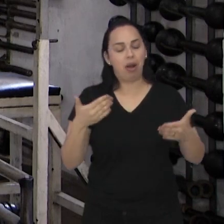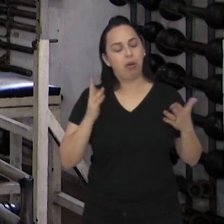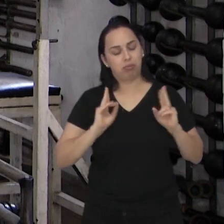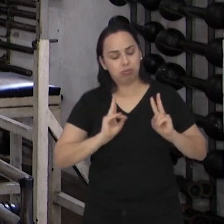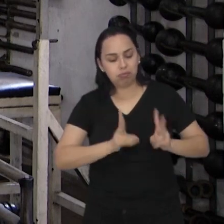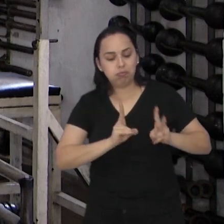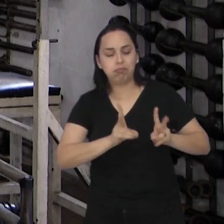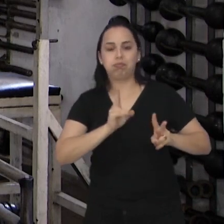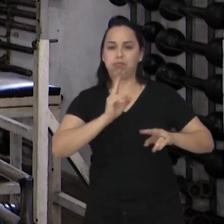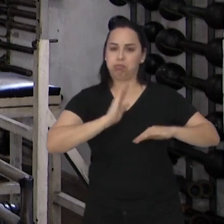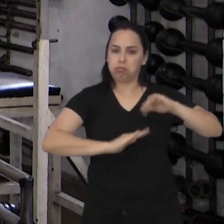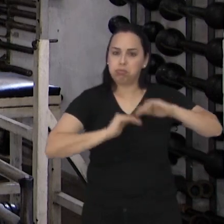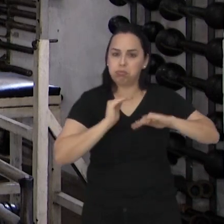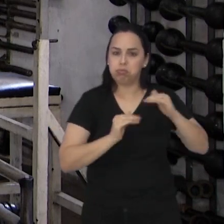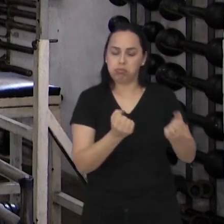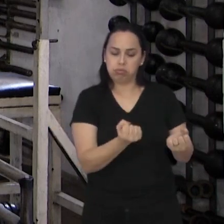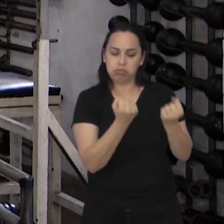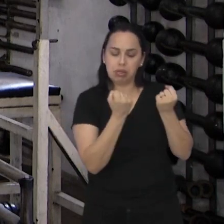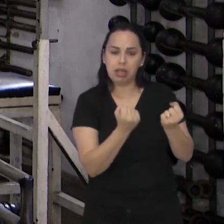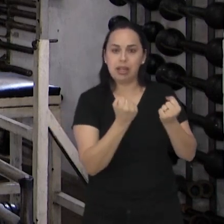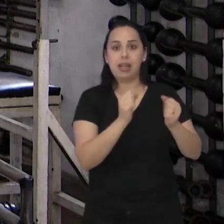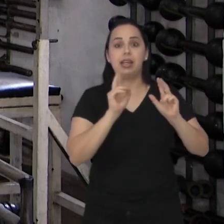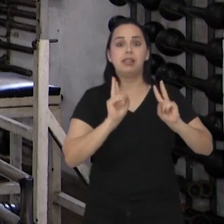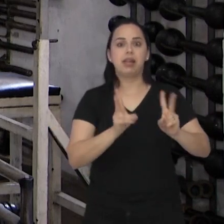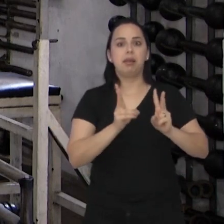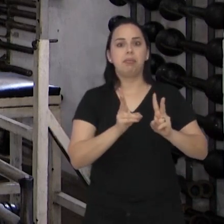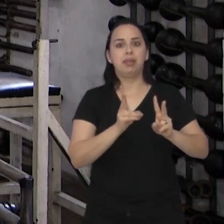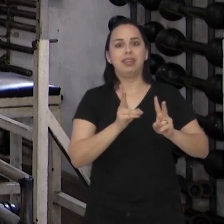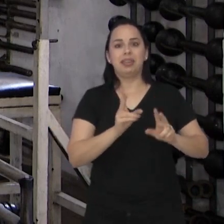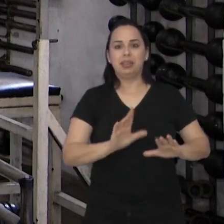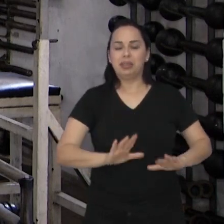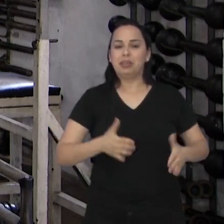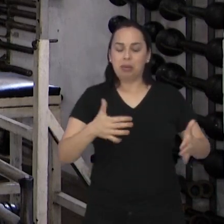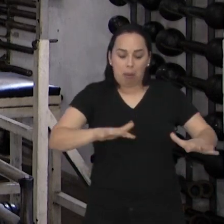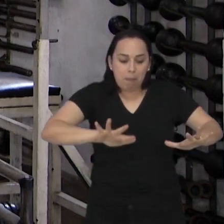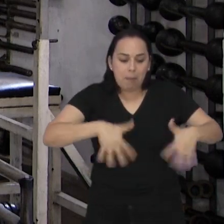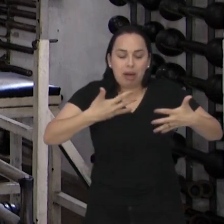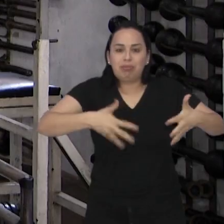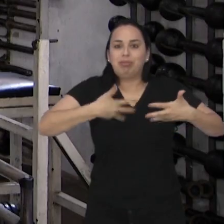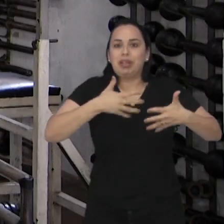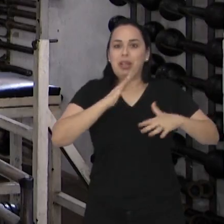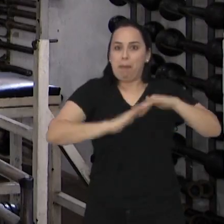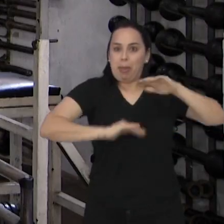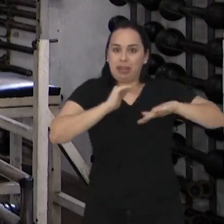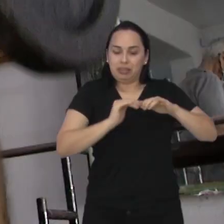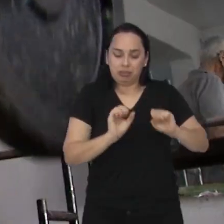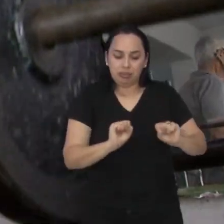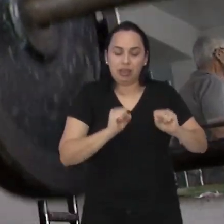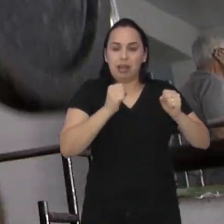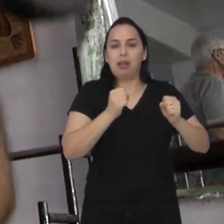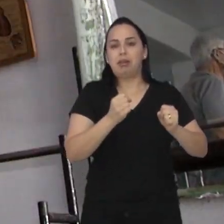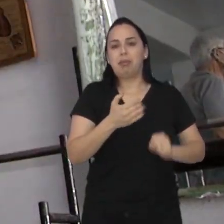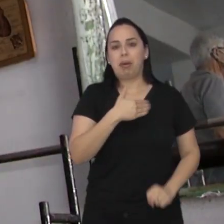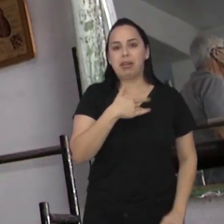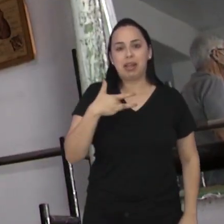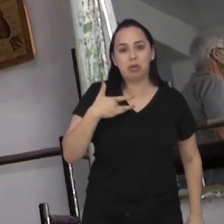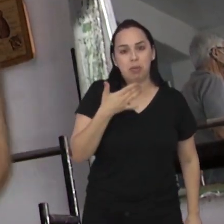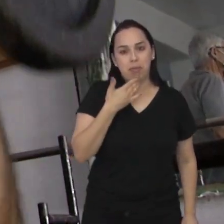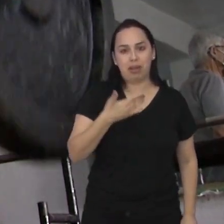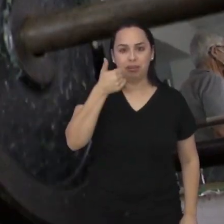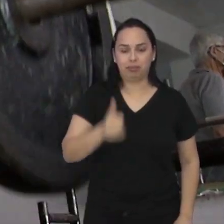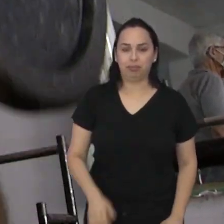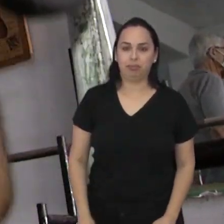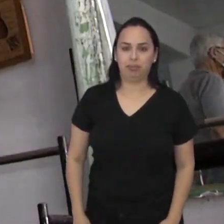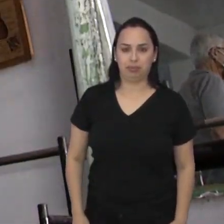é dar continuidade, manter o interesse, o entusiasmo pela prática, buscando a saúde.